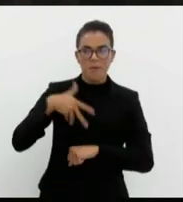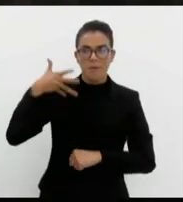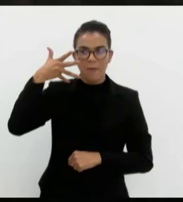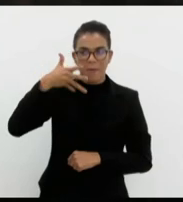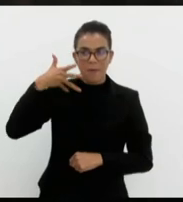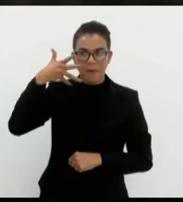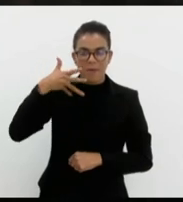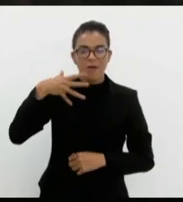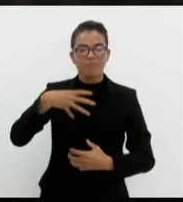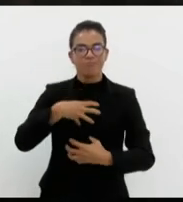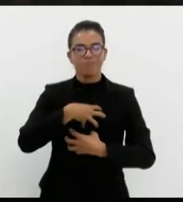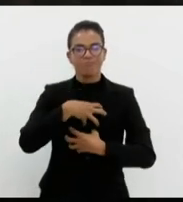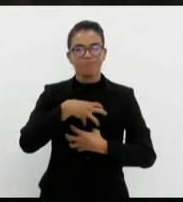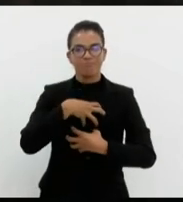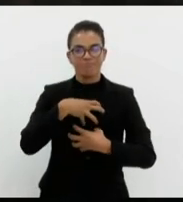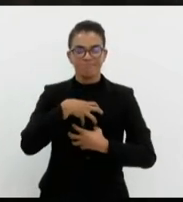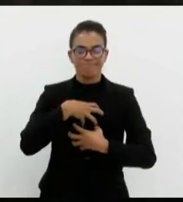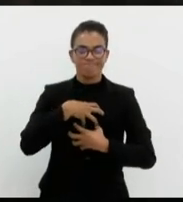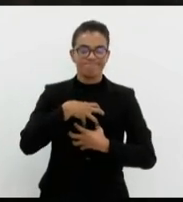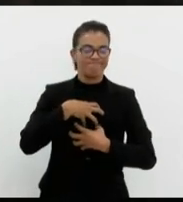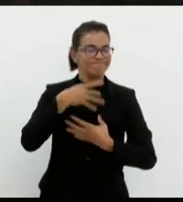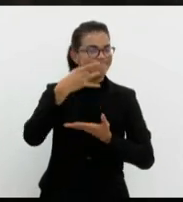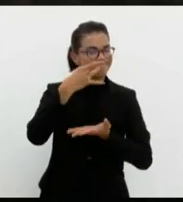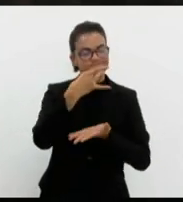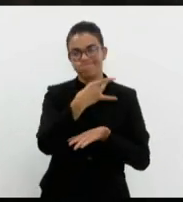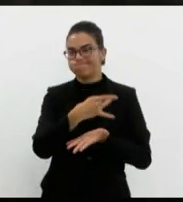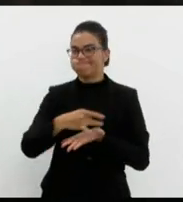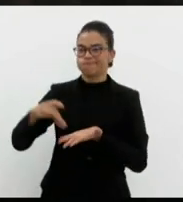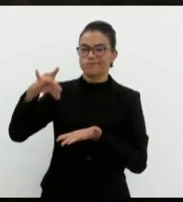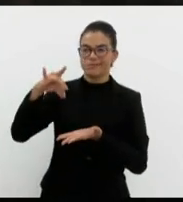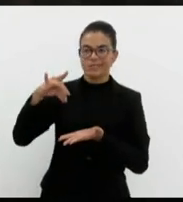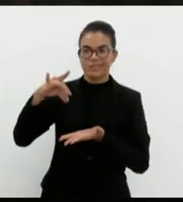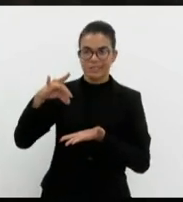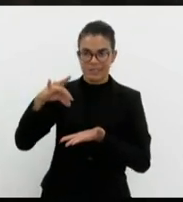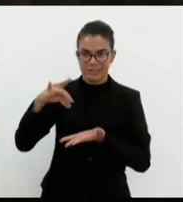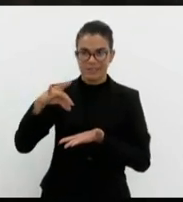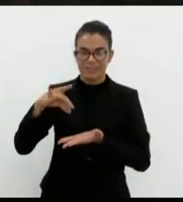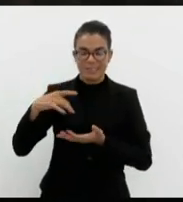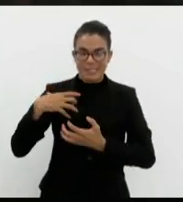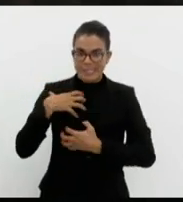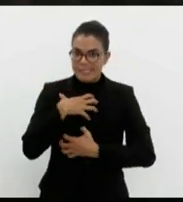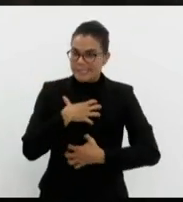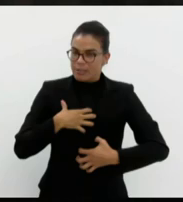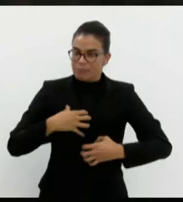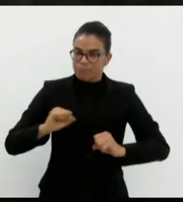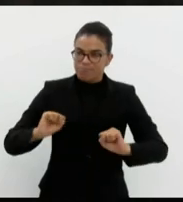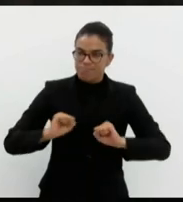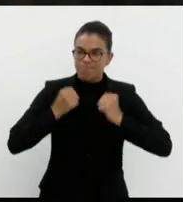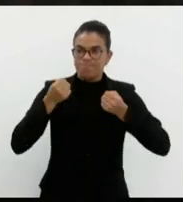é um sentimento de repulsa e de indignação.